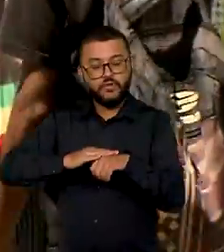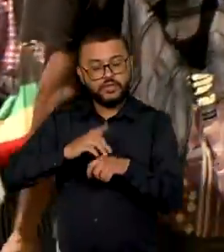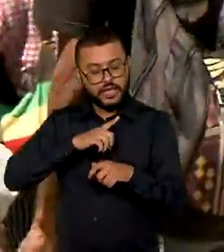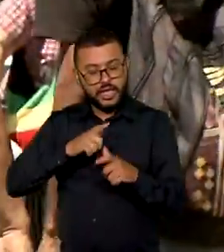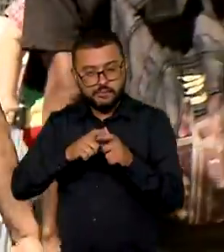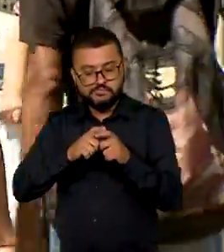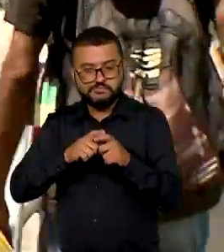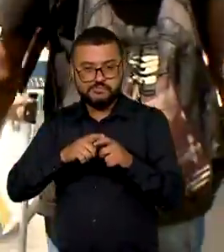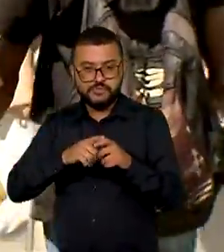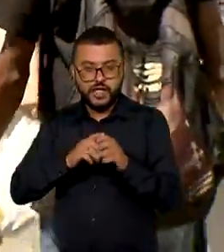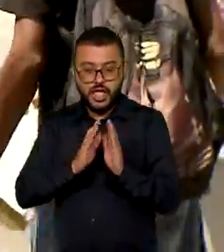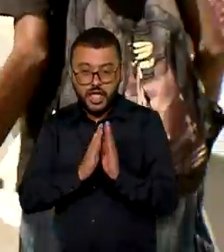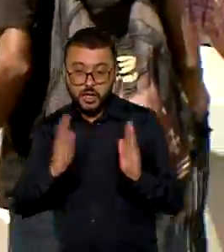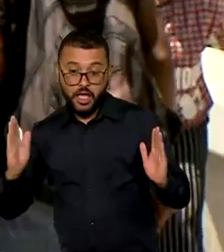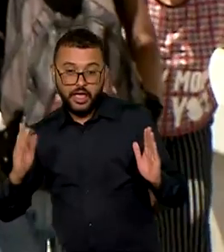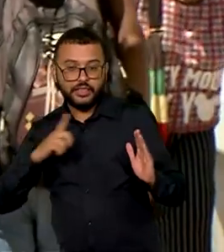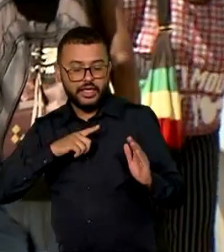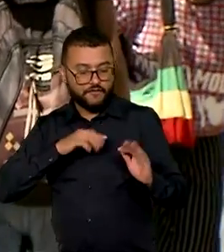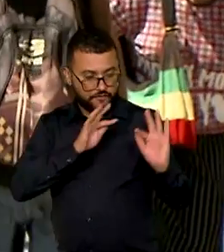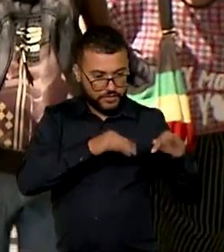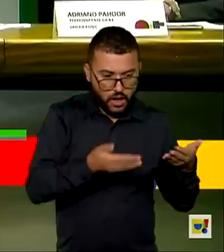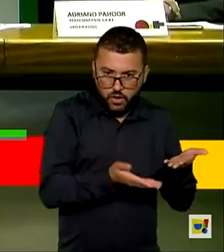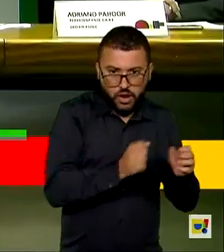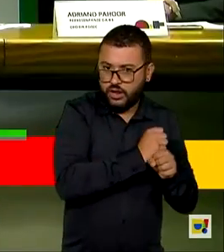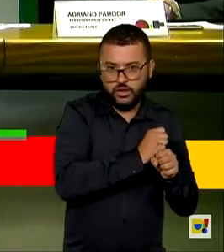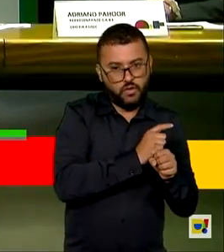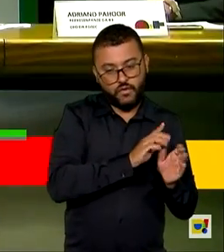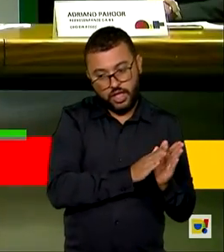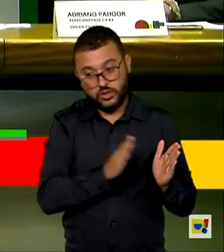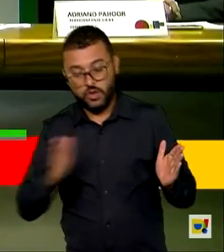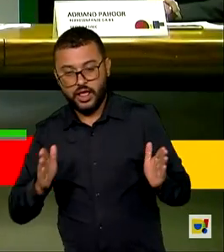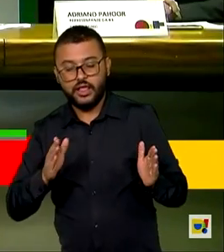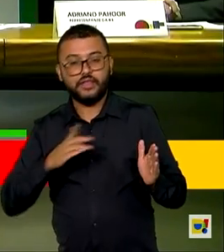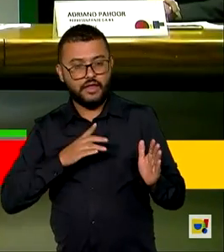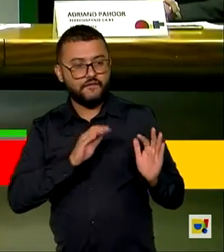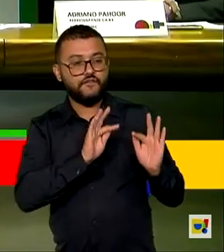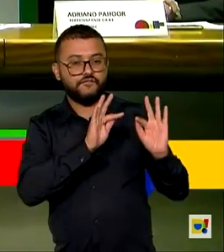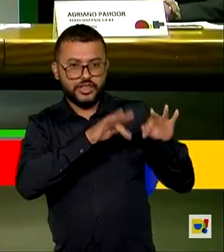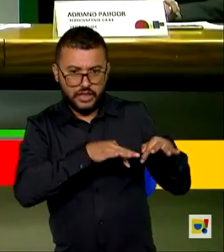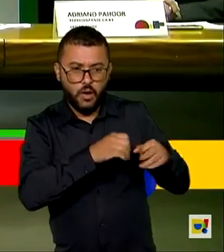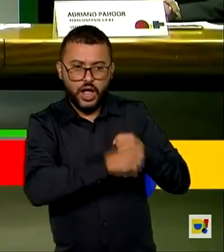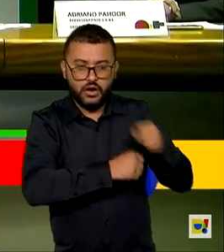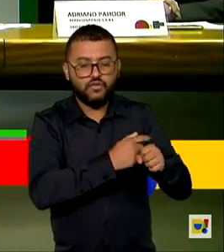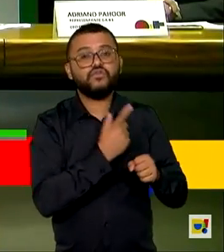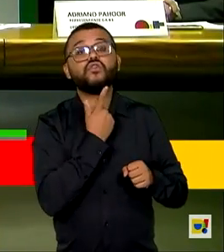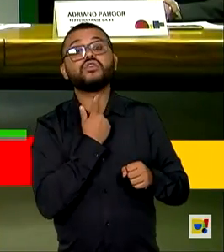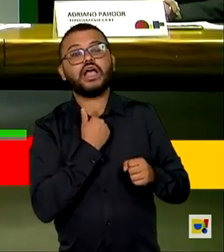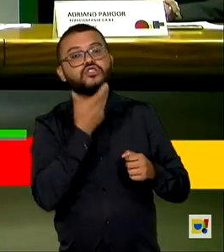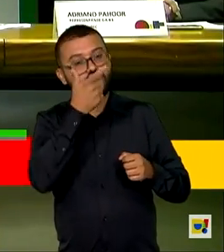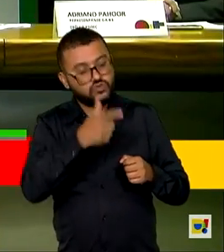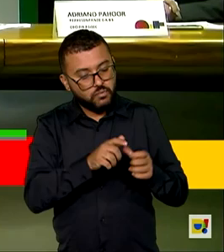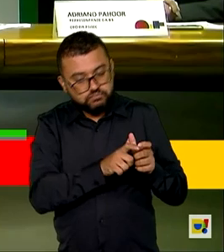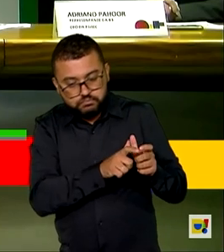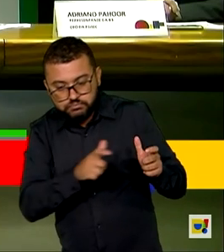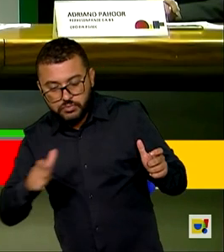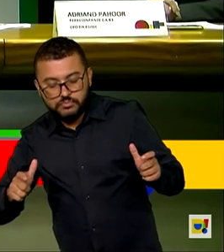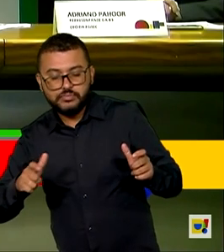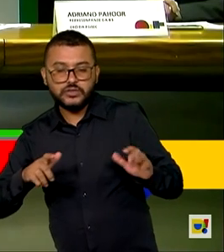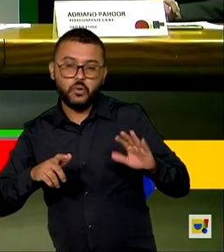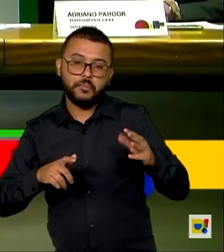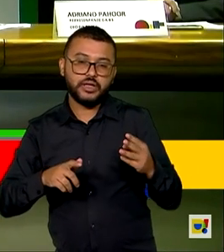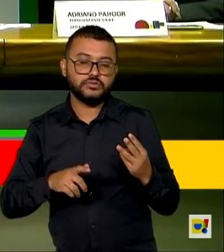que terminaria agora, no fim deste ano. O desenrola acaba no final do ano. A gente quer estender ele por mais